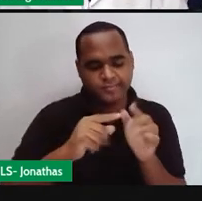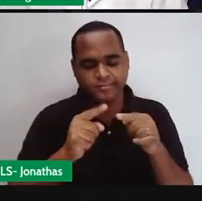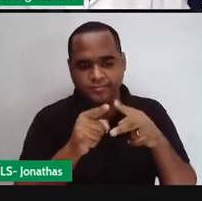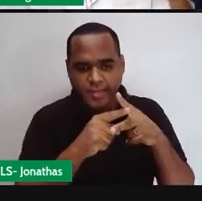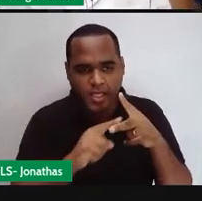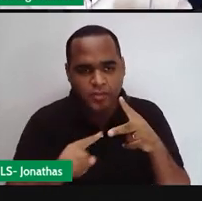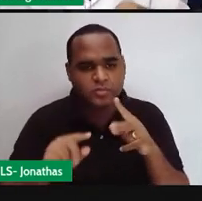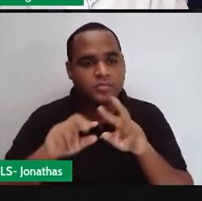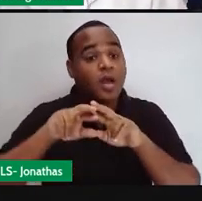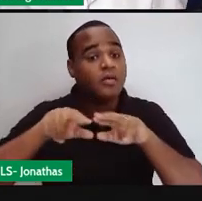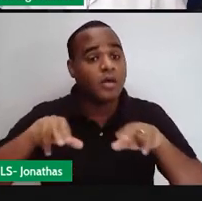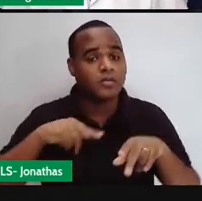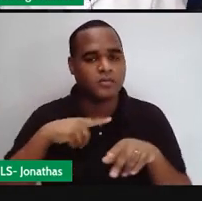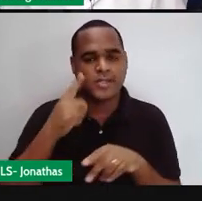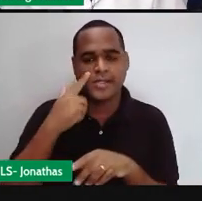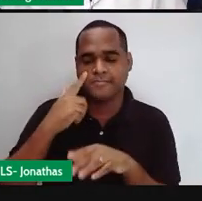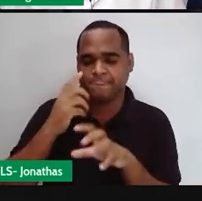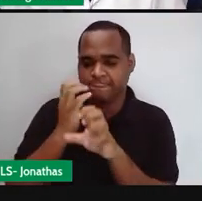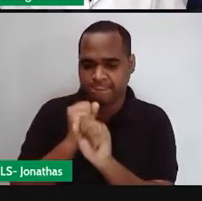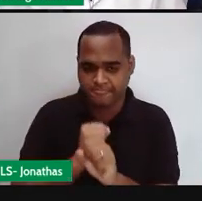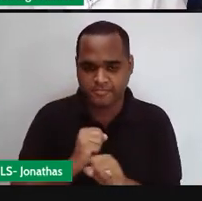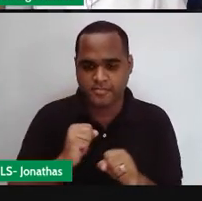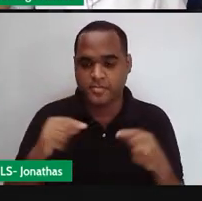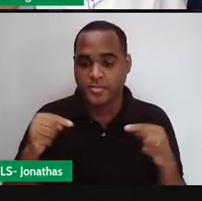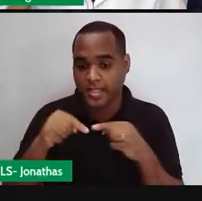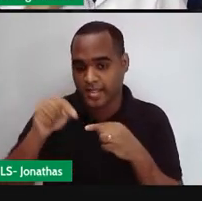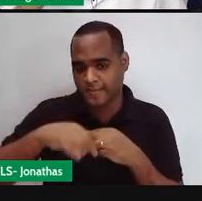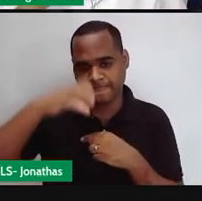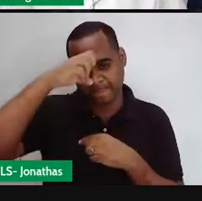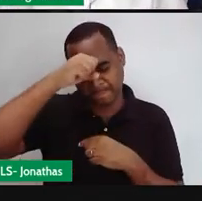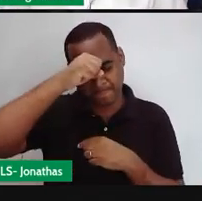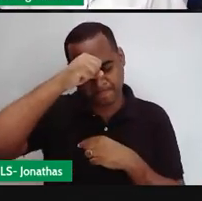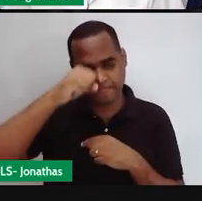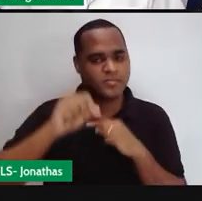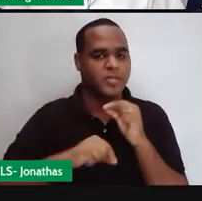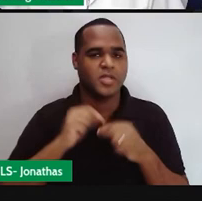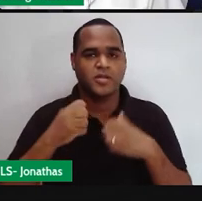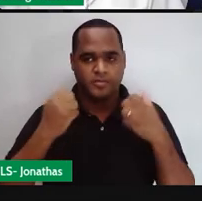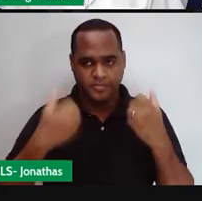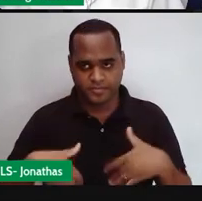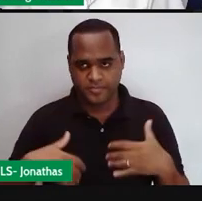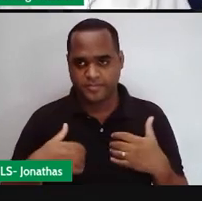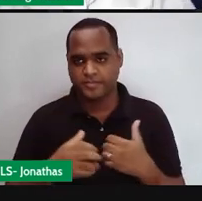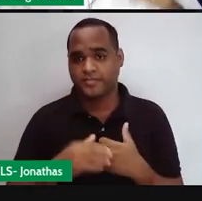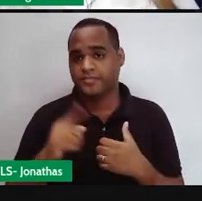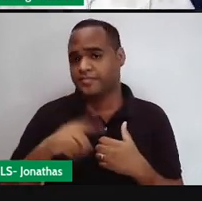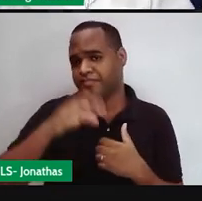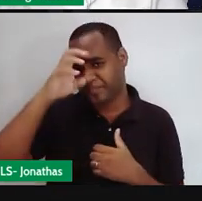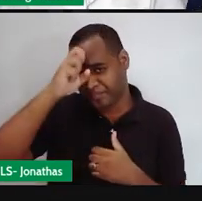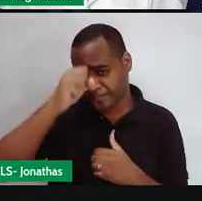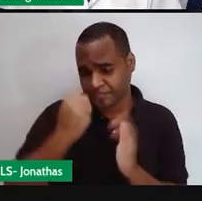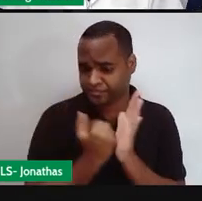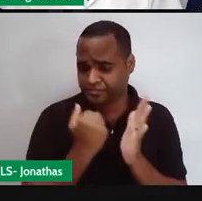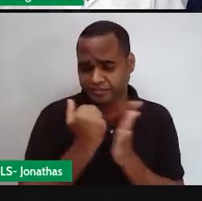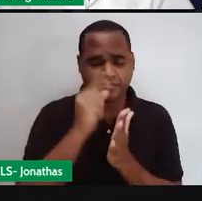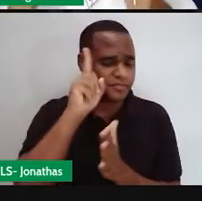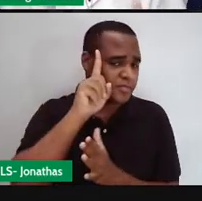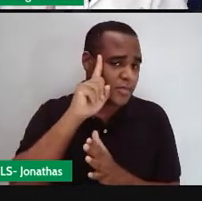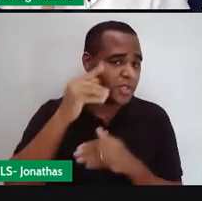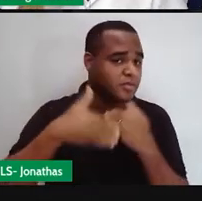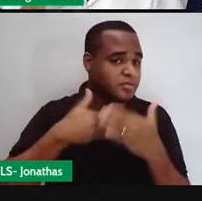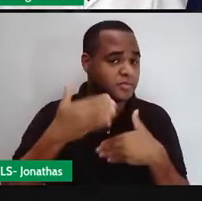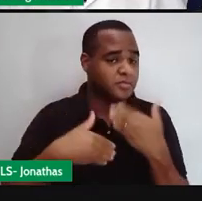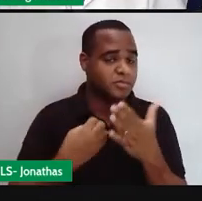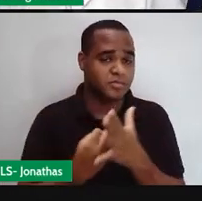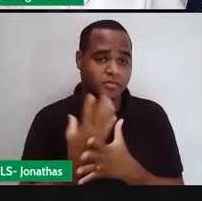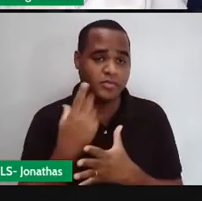construir isso que a gente começou a aprender aqui na aula aí no seu dia a dia em situações que possam aparecer para